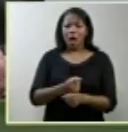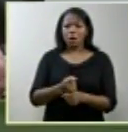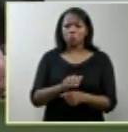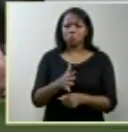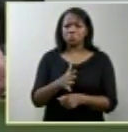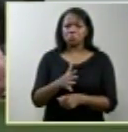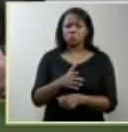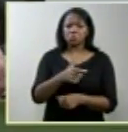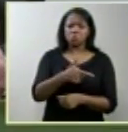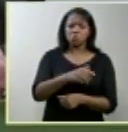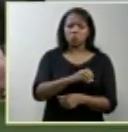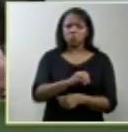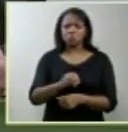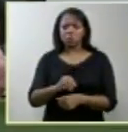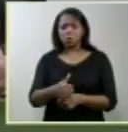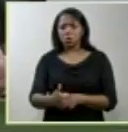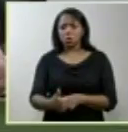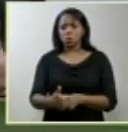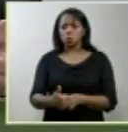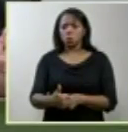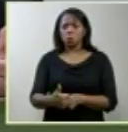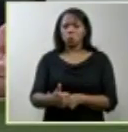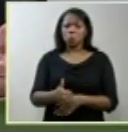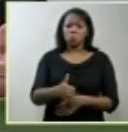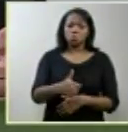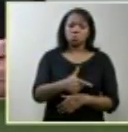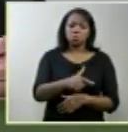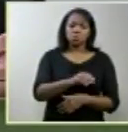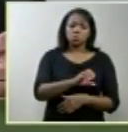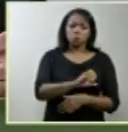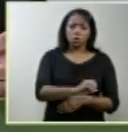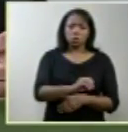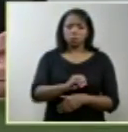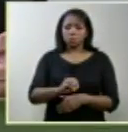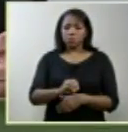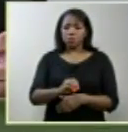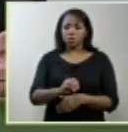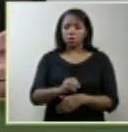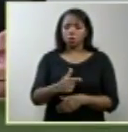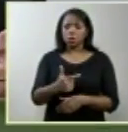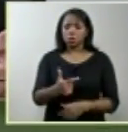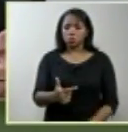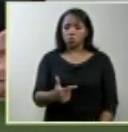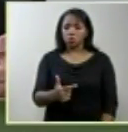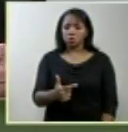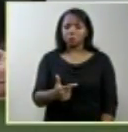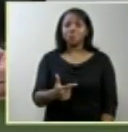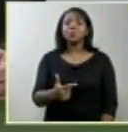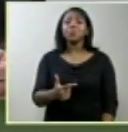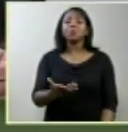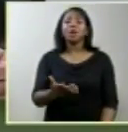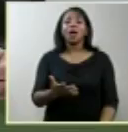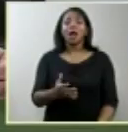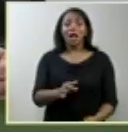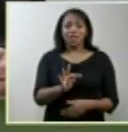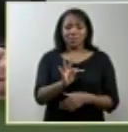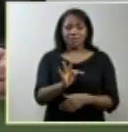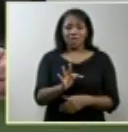ou 2002 2002 a TV Justiça entrou no ar